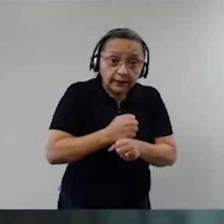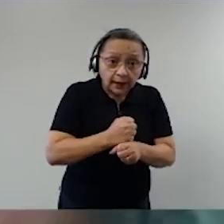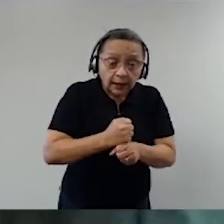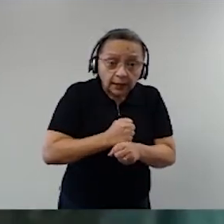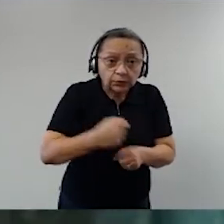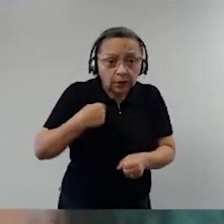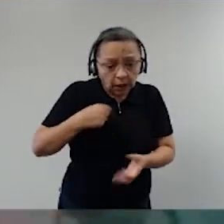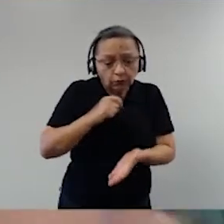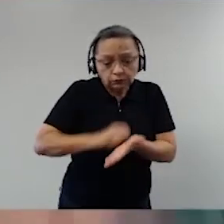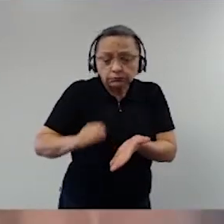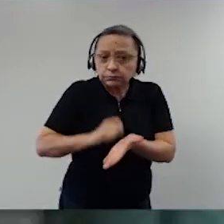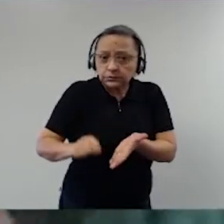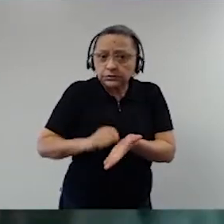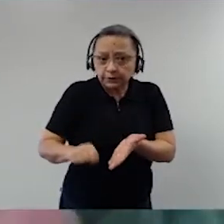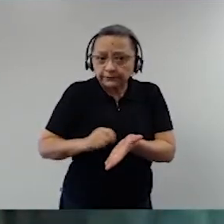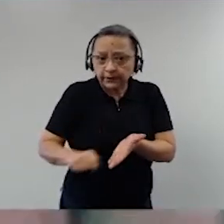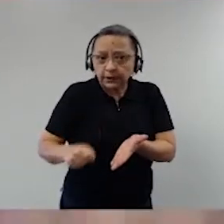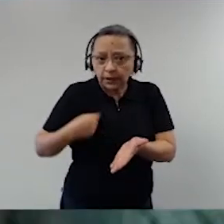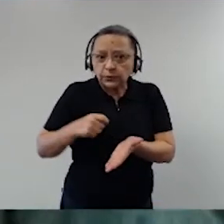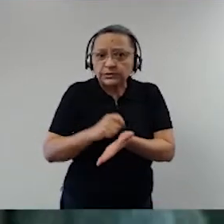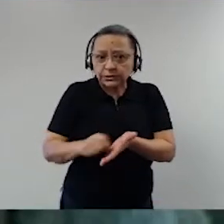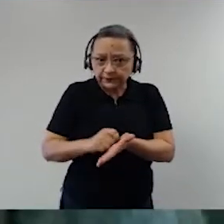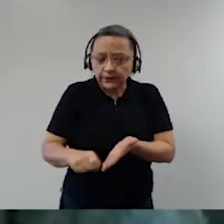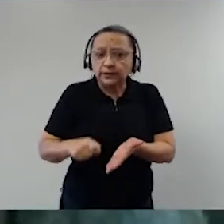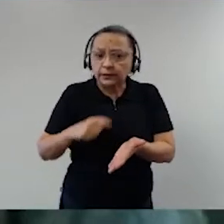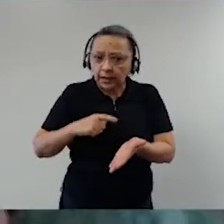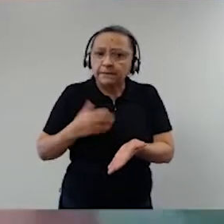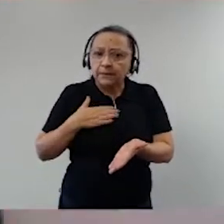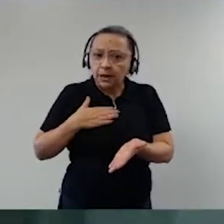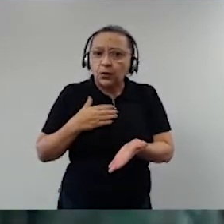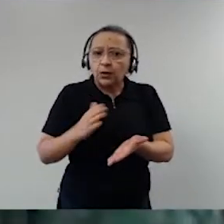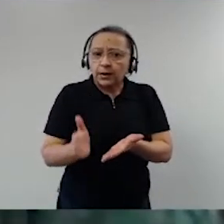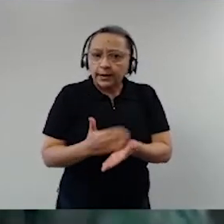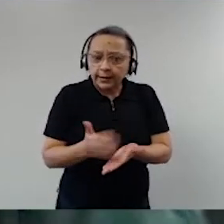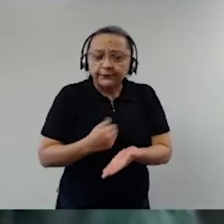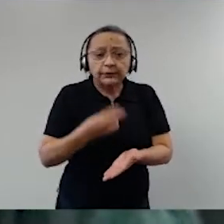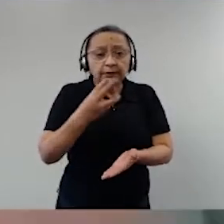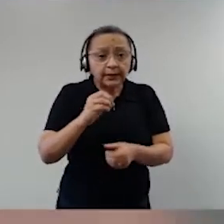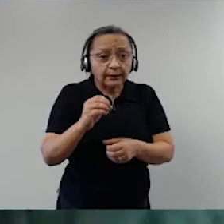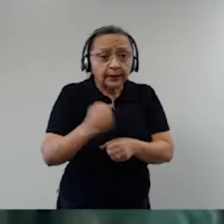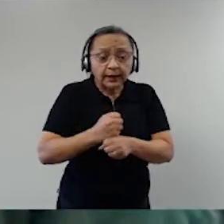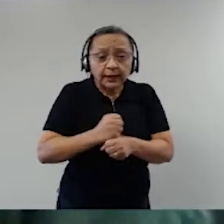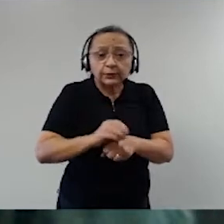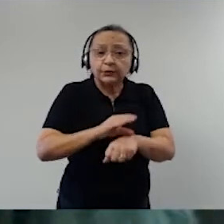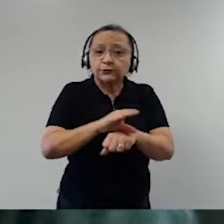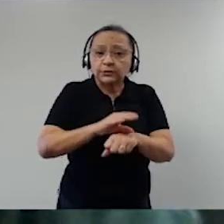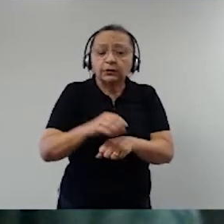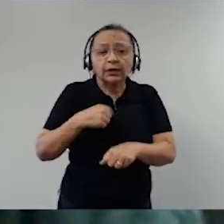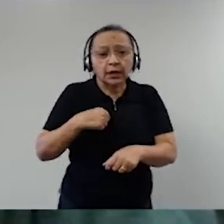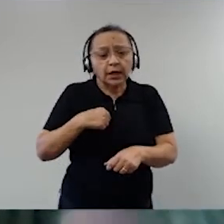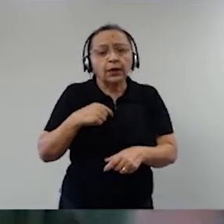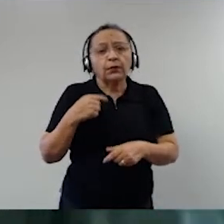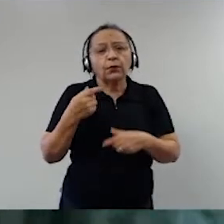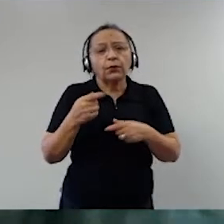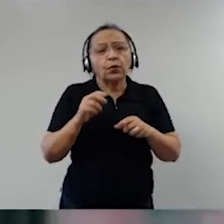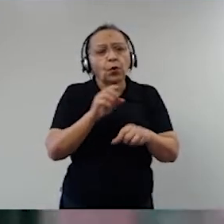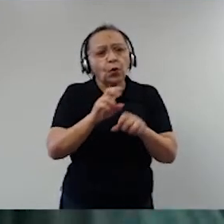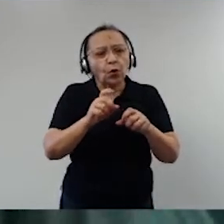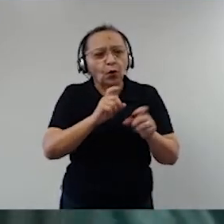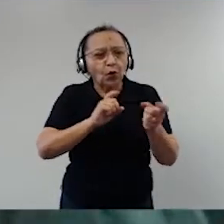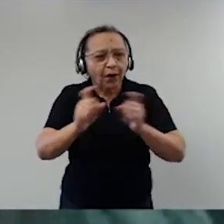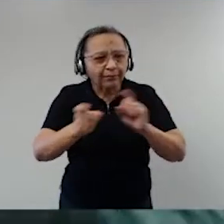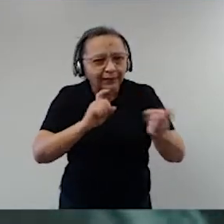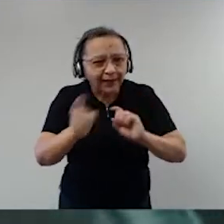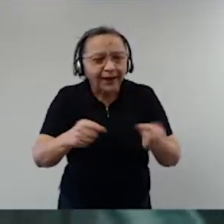inclusive, num livro com o ministro Luiz Roberto Barroso, os 30 anos da Constituição que eu coordenei e que eu,